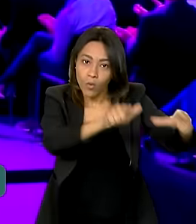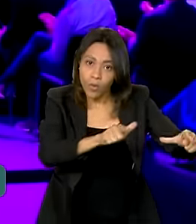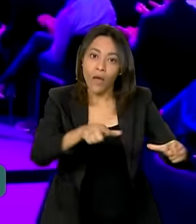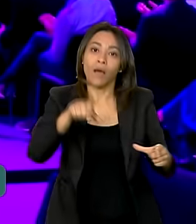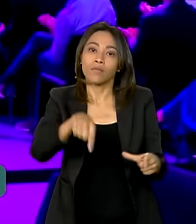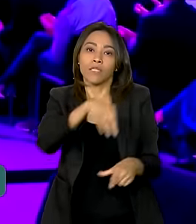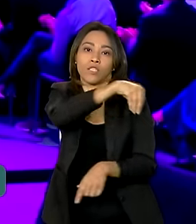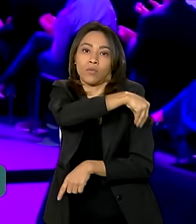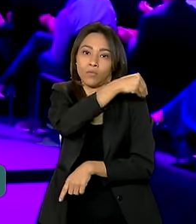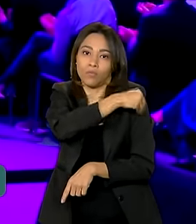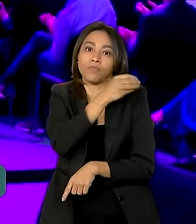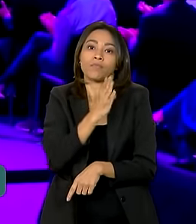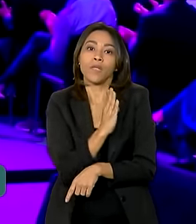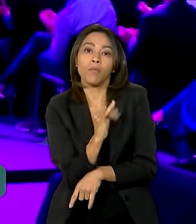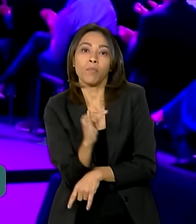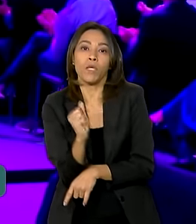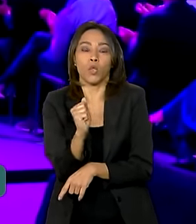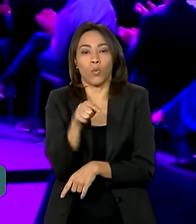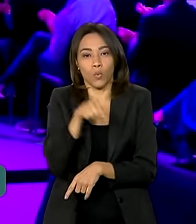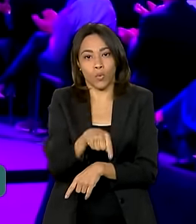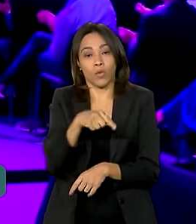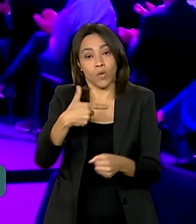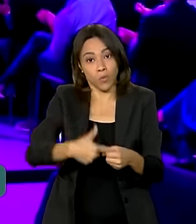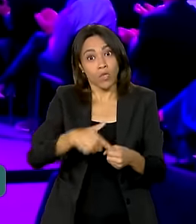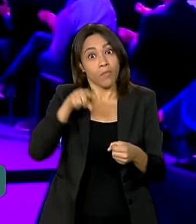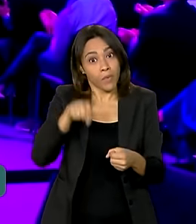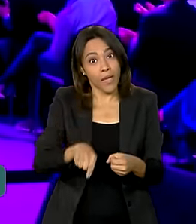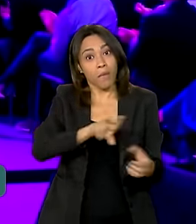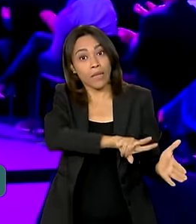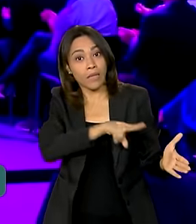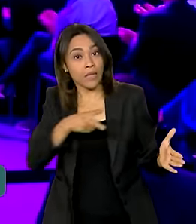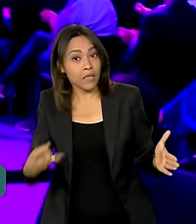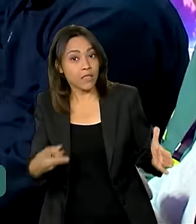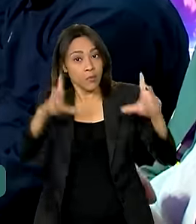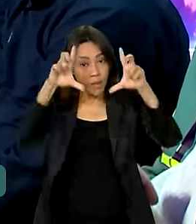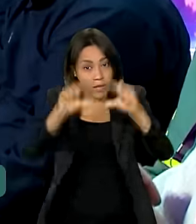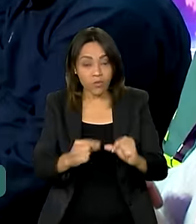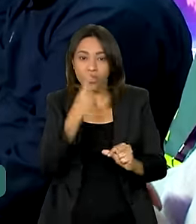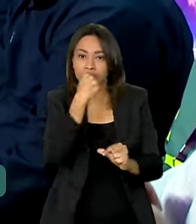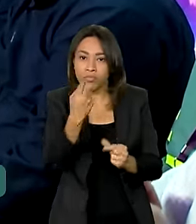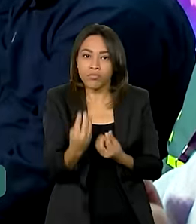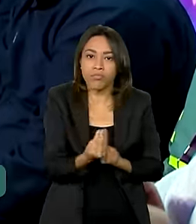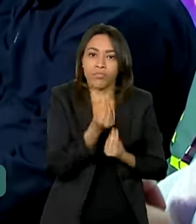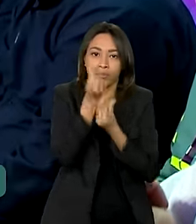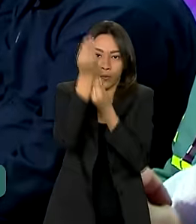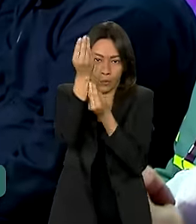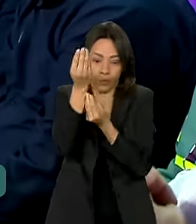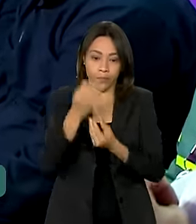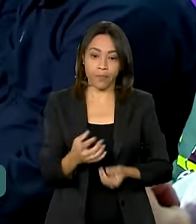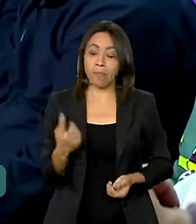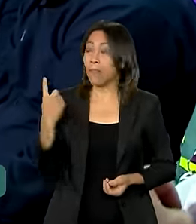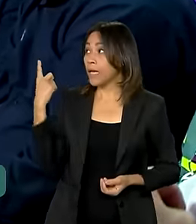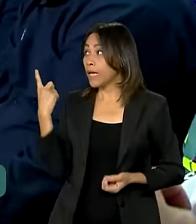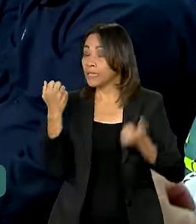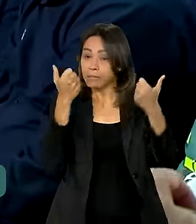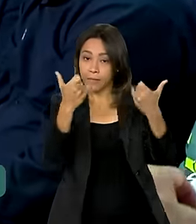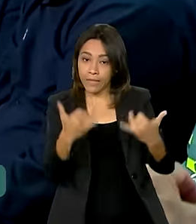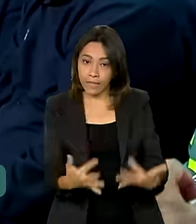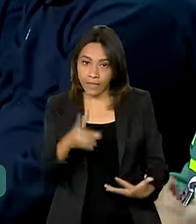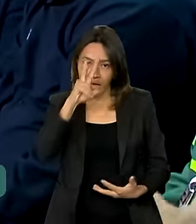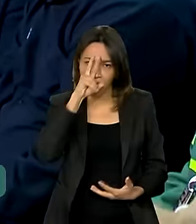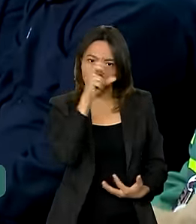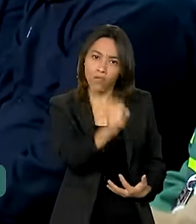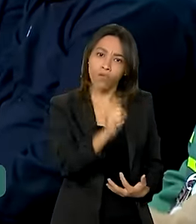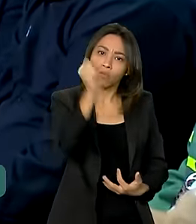papel fundamental na transição para uma economia de baixo carbono. A grande força do Brasil é exatamente a sua